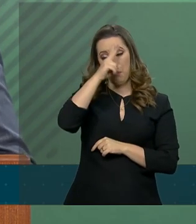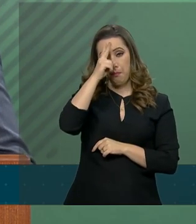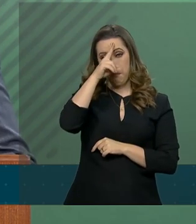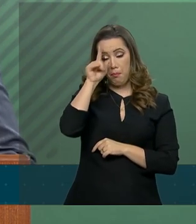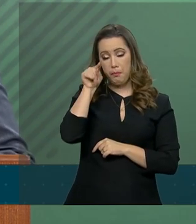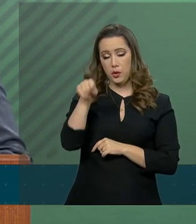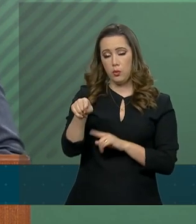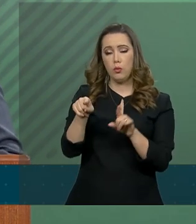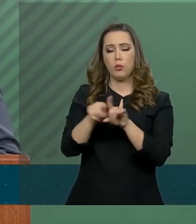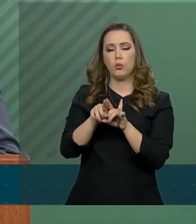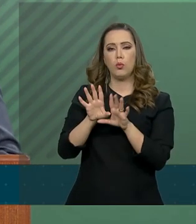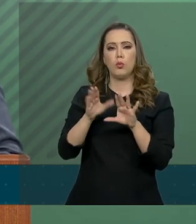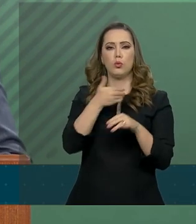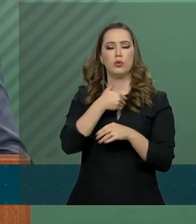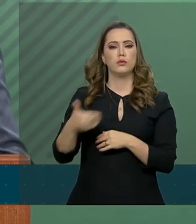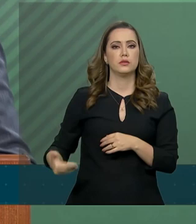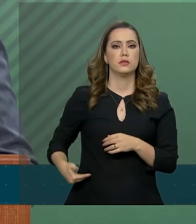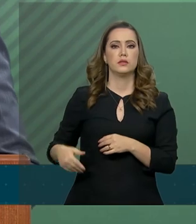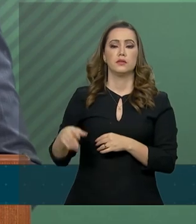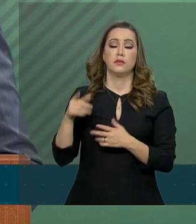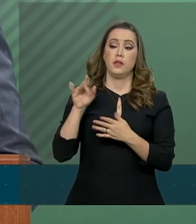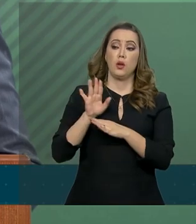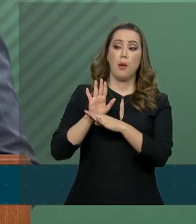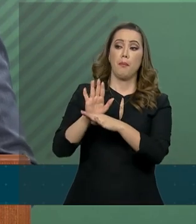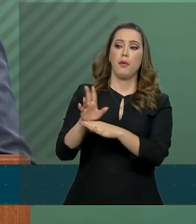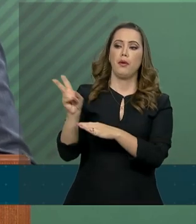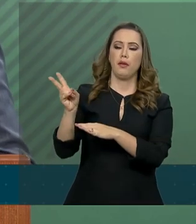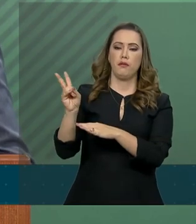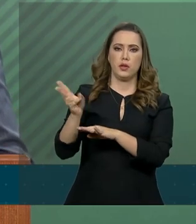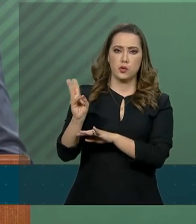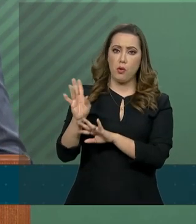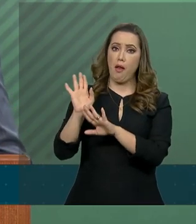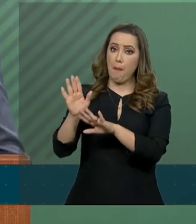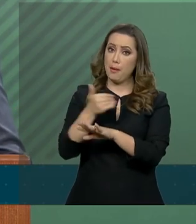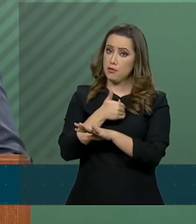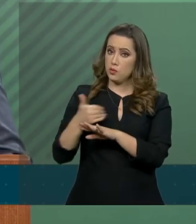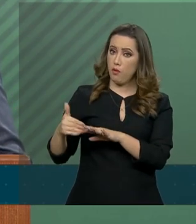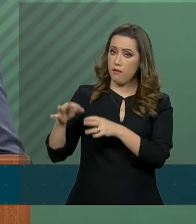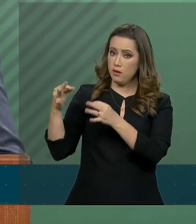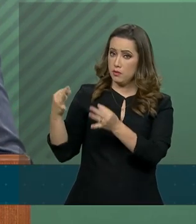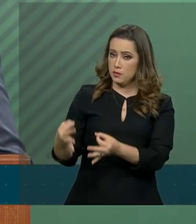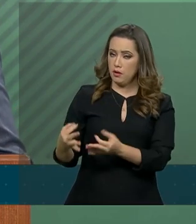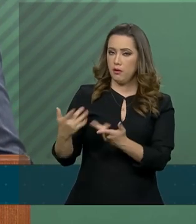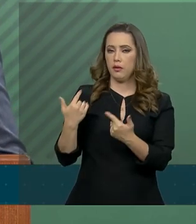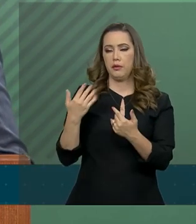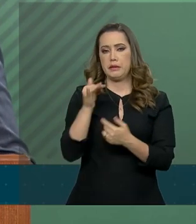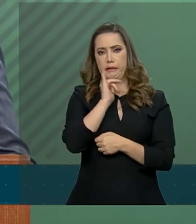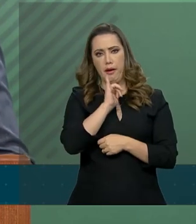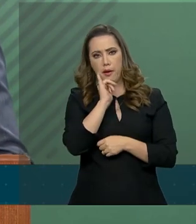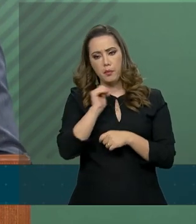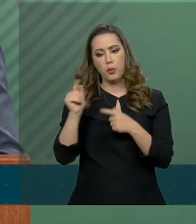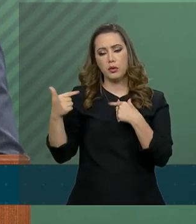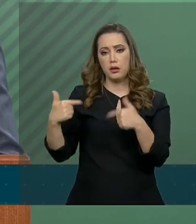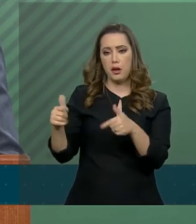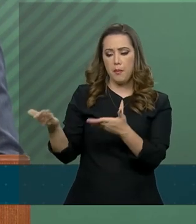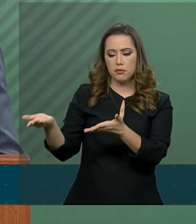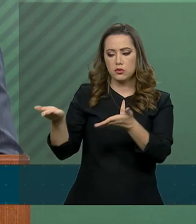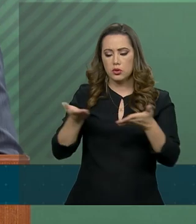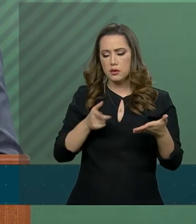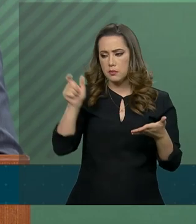e seu governo legítimo, tais como operação acolhida em apoio aos